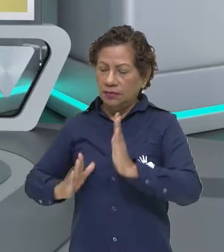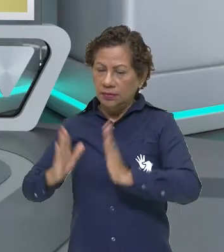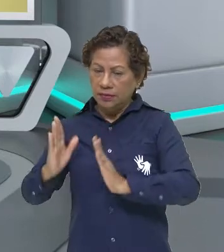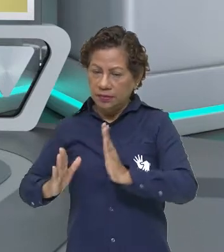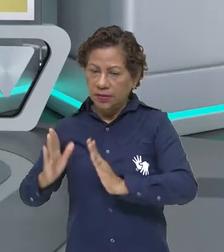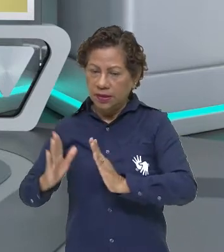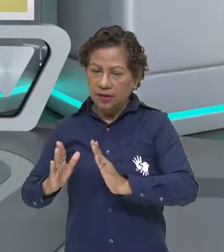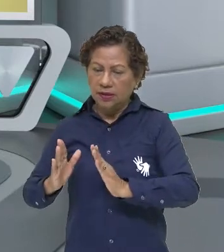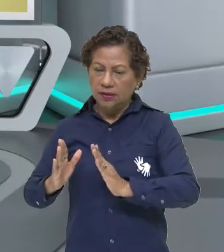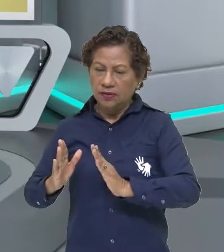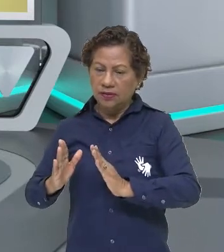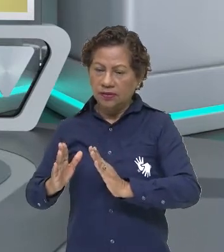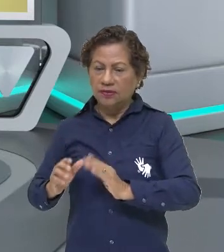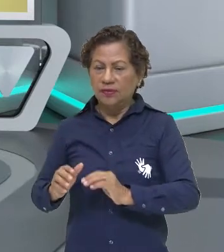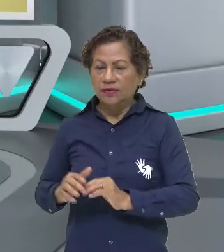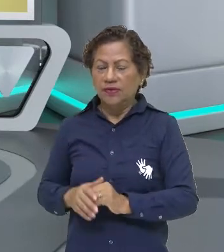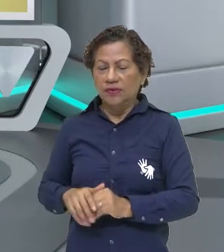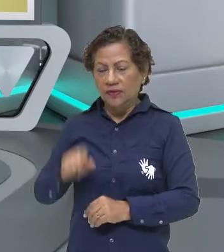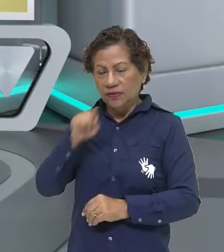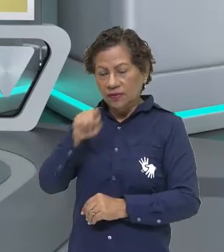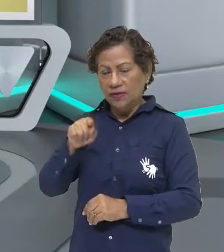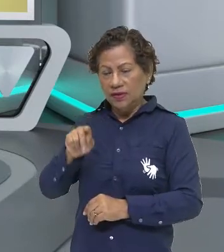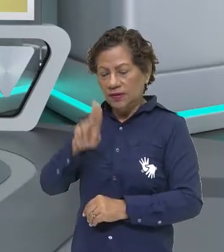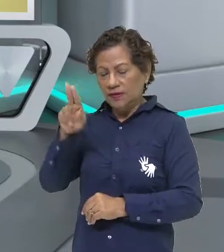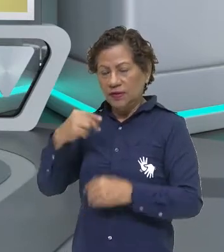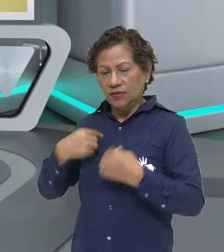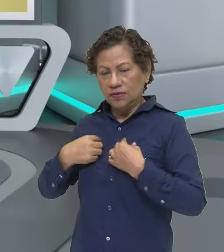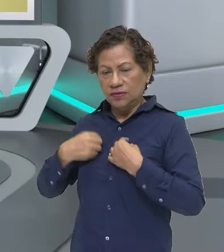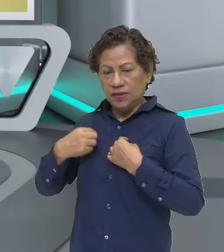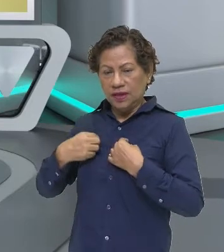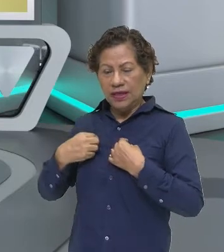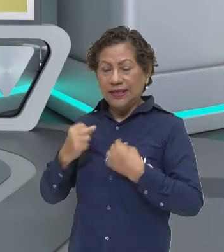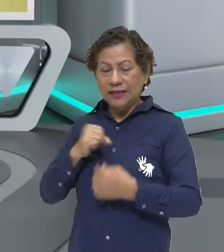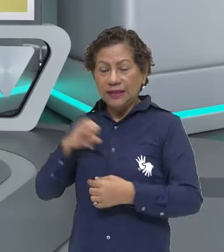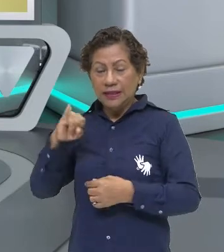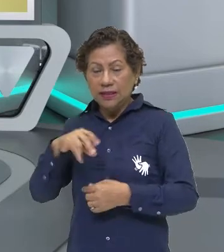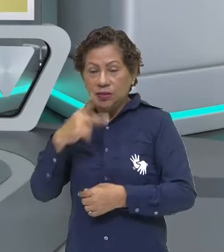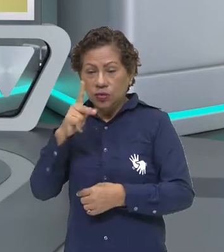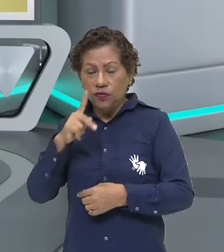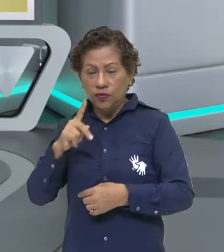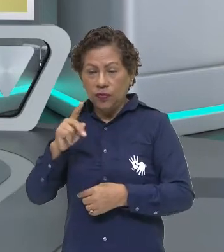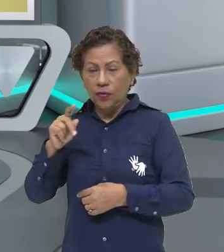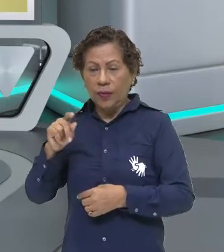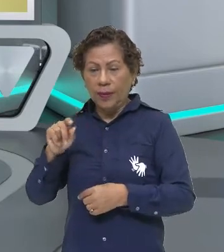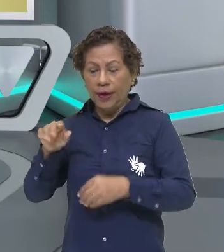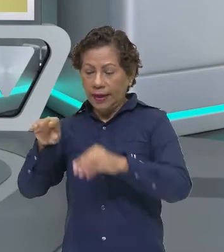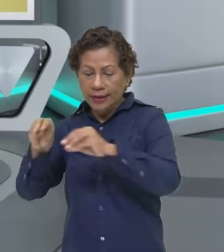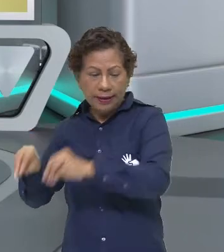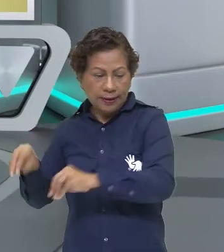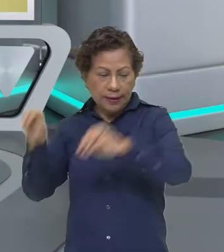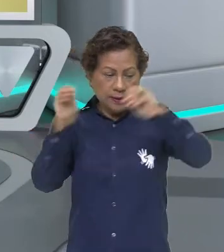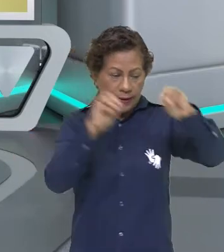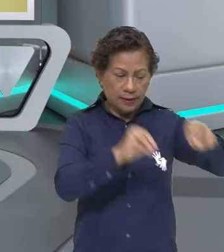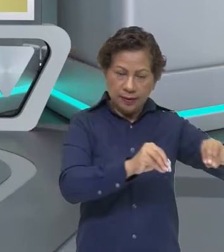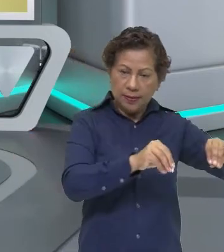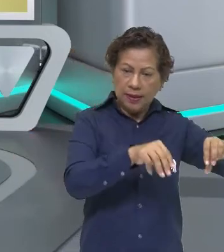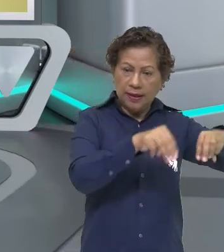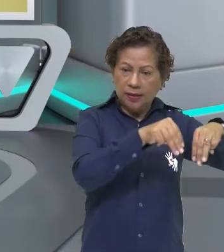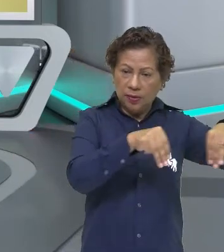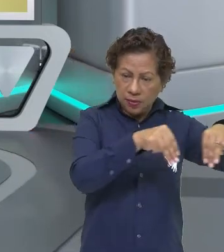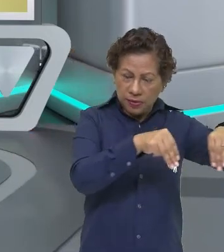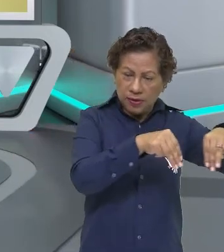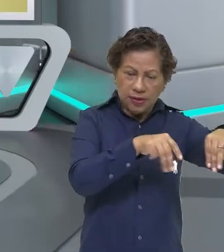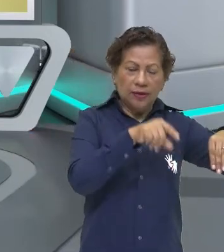museu, para uma exposição, aí sim, ela vai ser uma obra de arte. Mas enquanto ela é